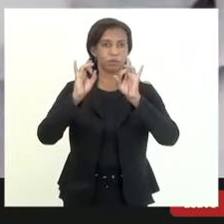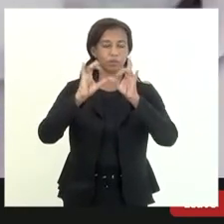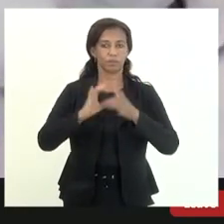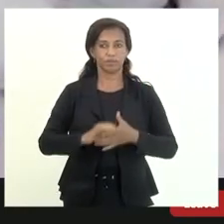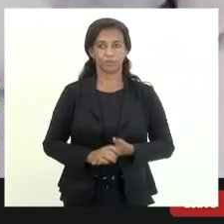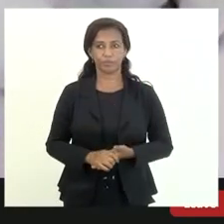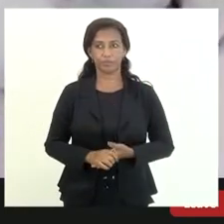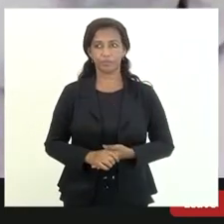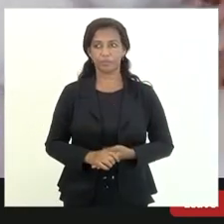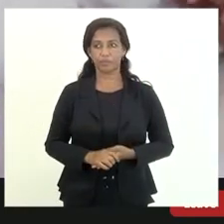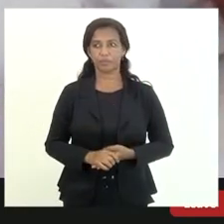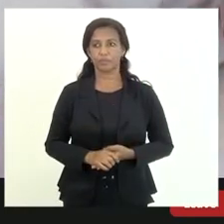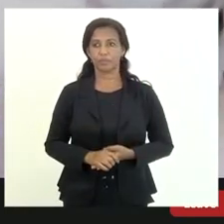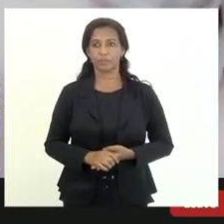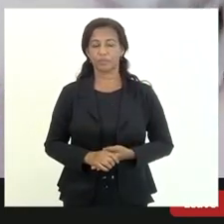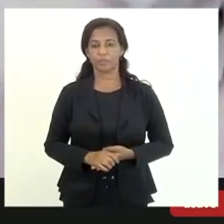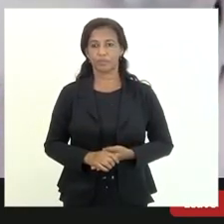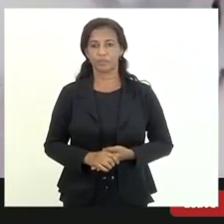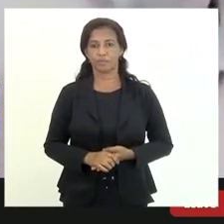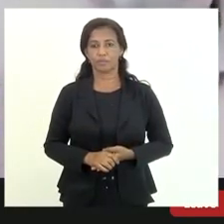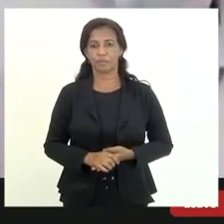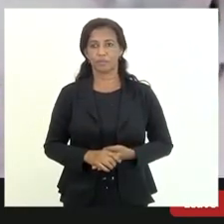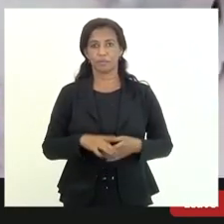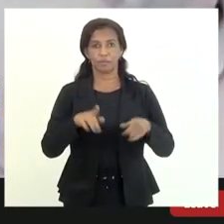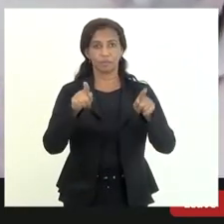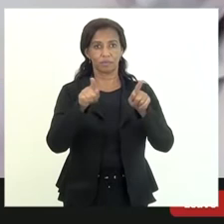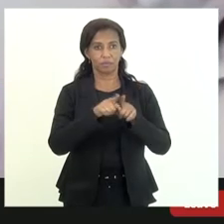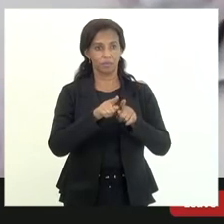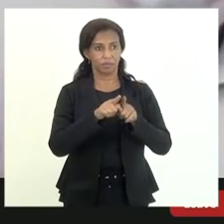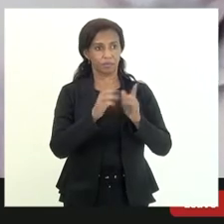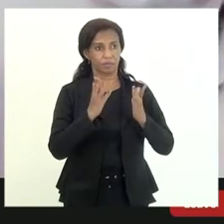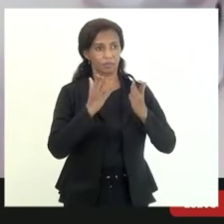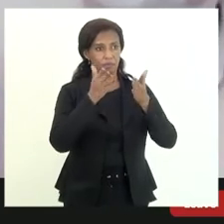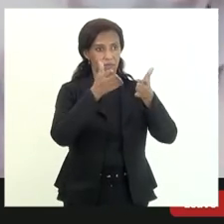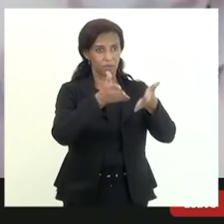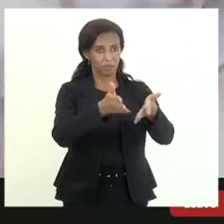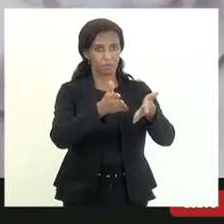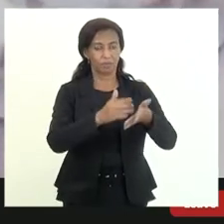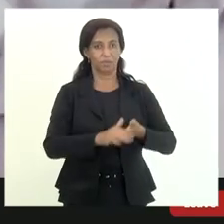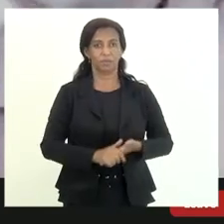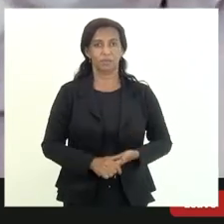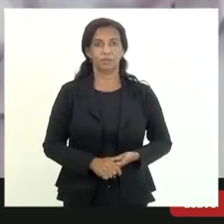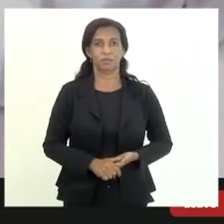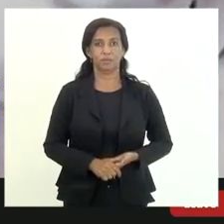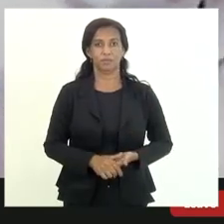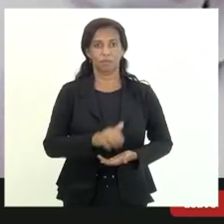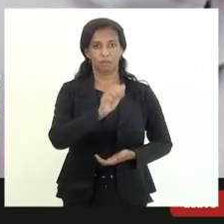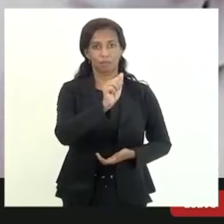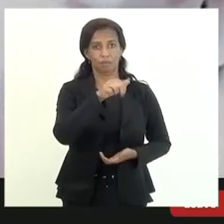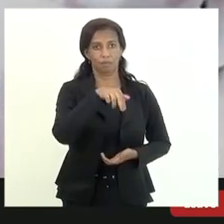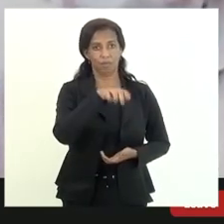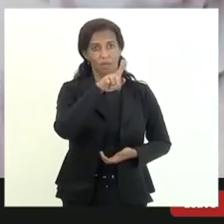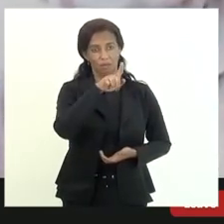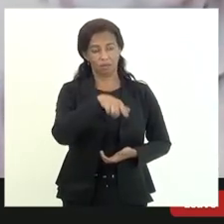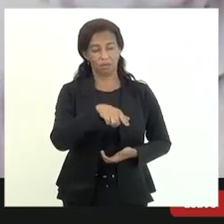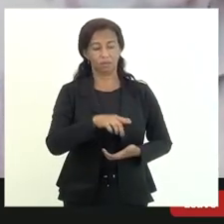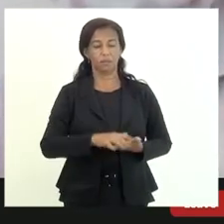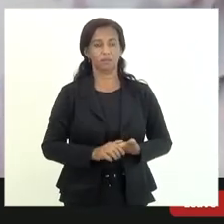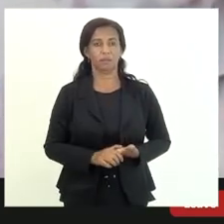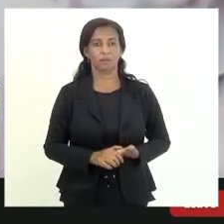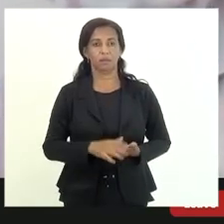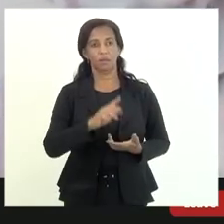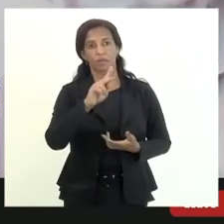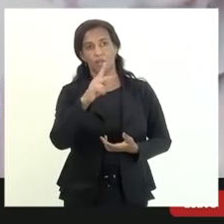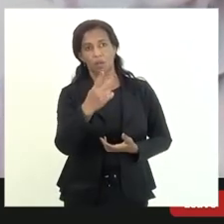e o quero também me referir ao André Sirne e